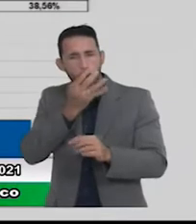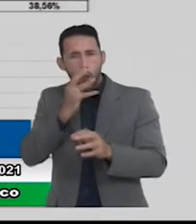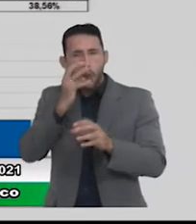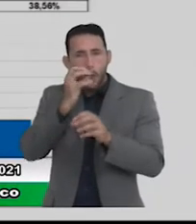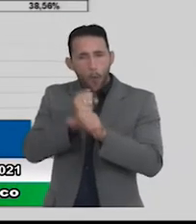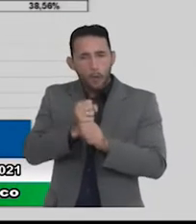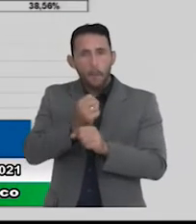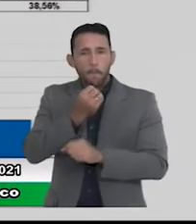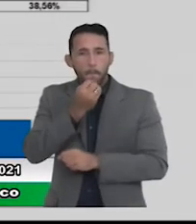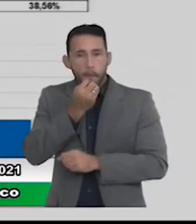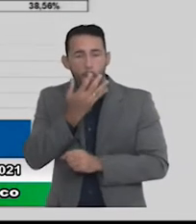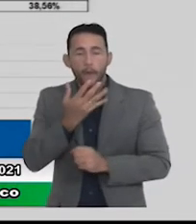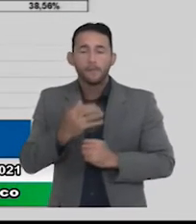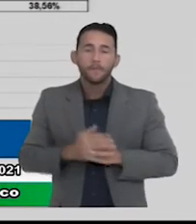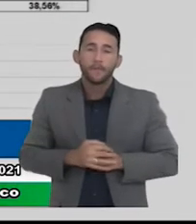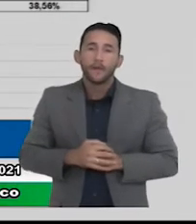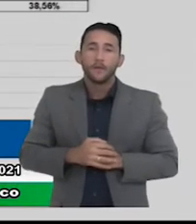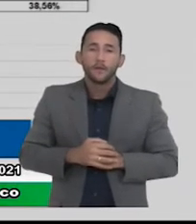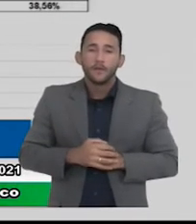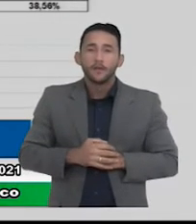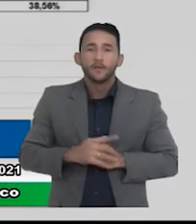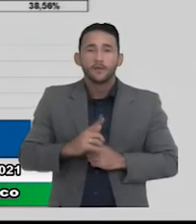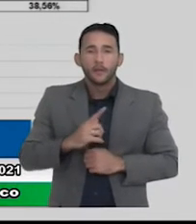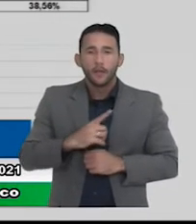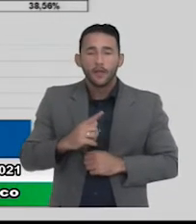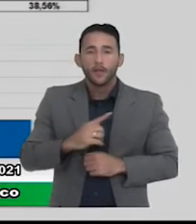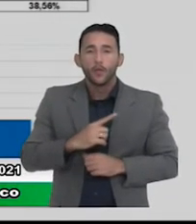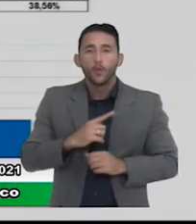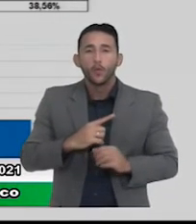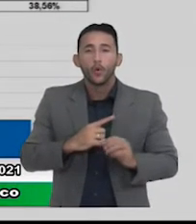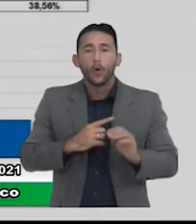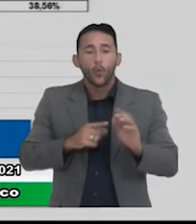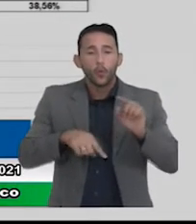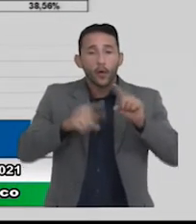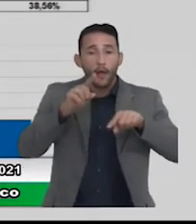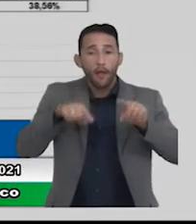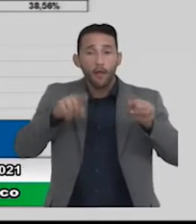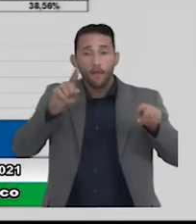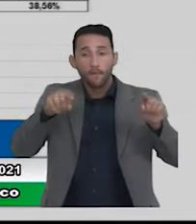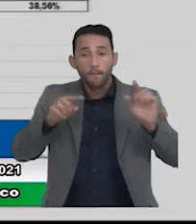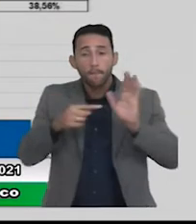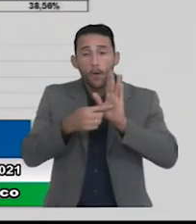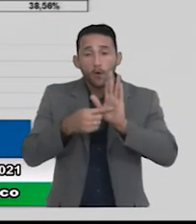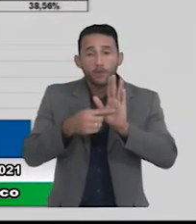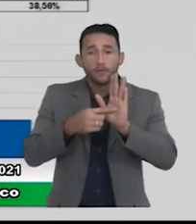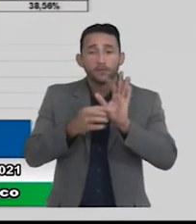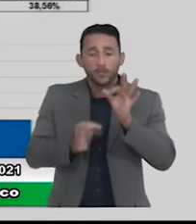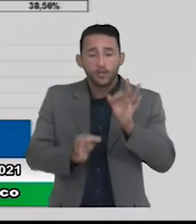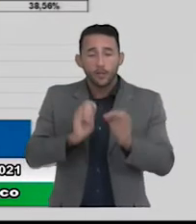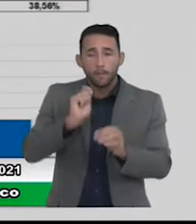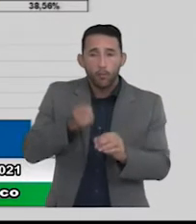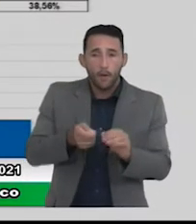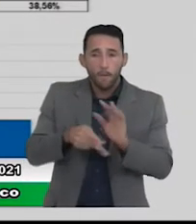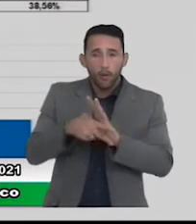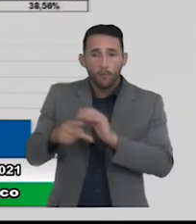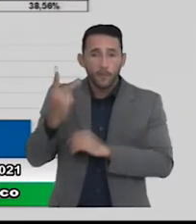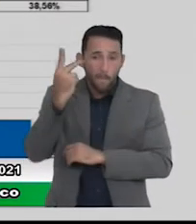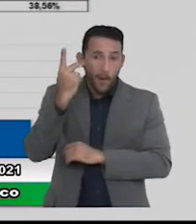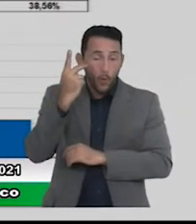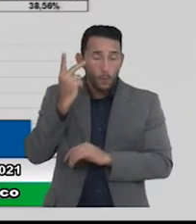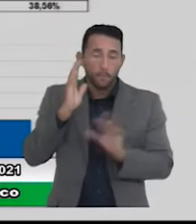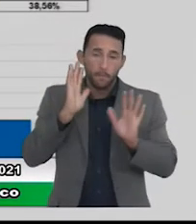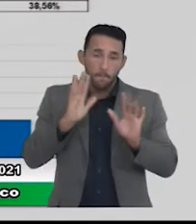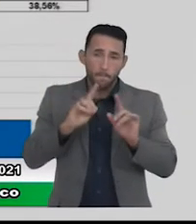boa também no índice de efetividade da gestão municipal do tribunal aqui de São Paulo mas isso não quer